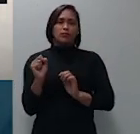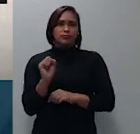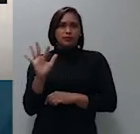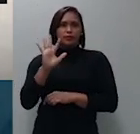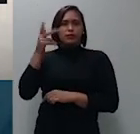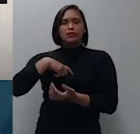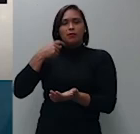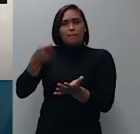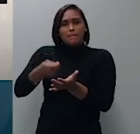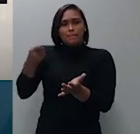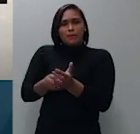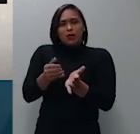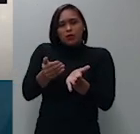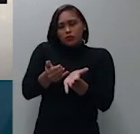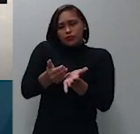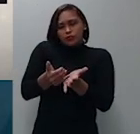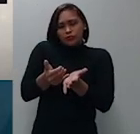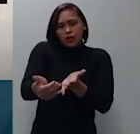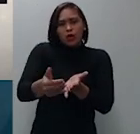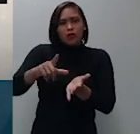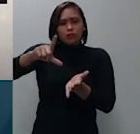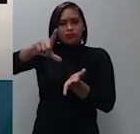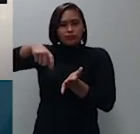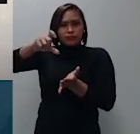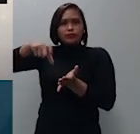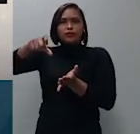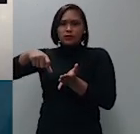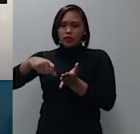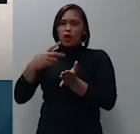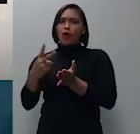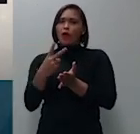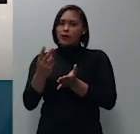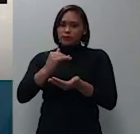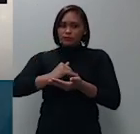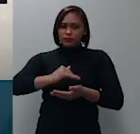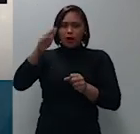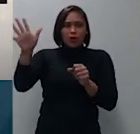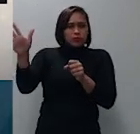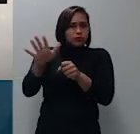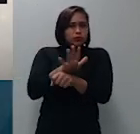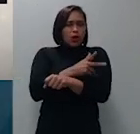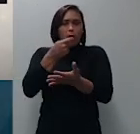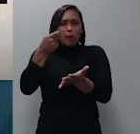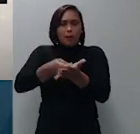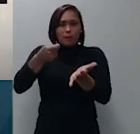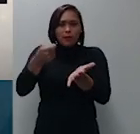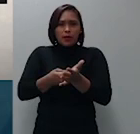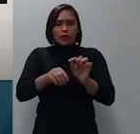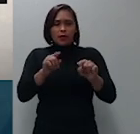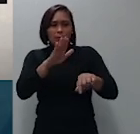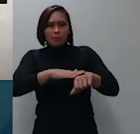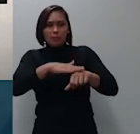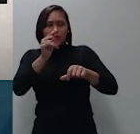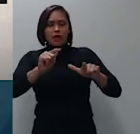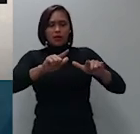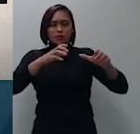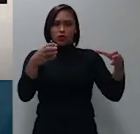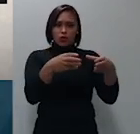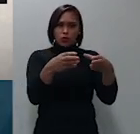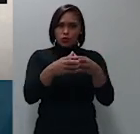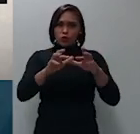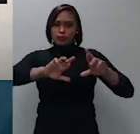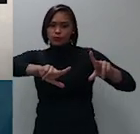de todos os credores exaurir mesmo a possibilidade de pagamento das demais classes de credores e não sei se